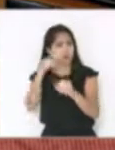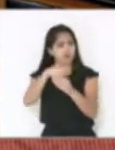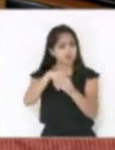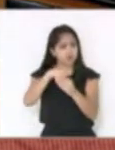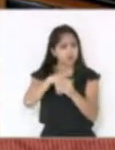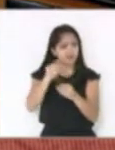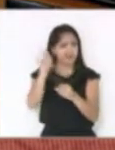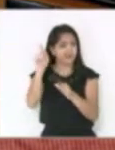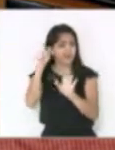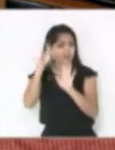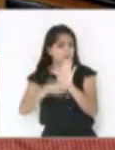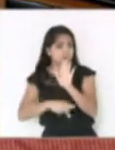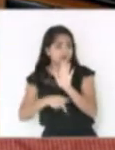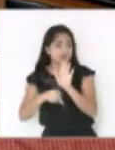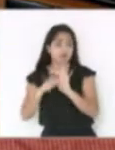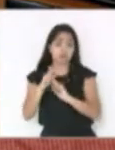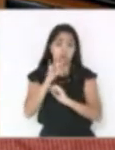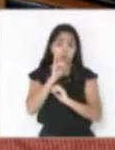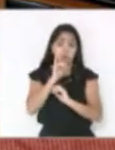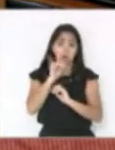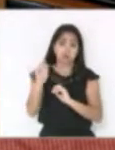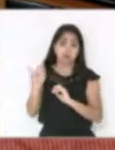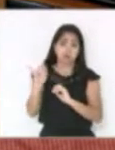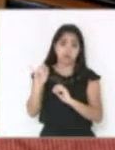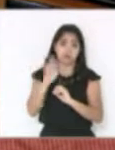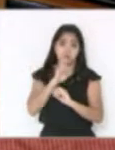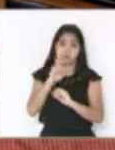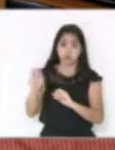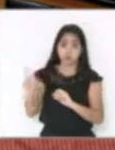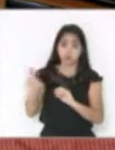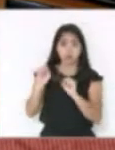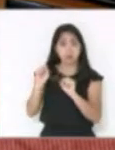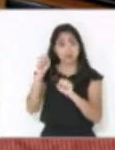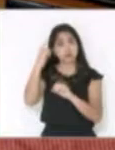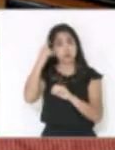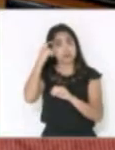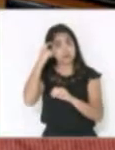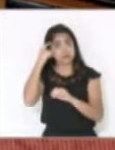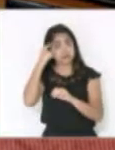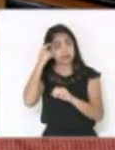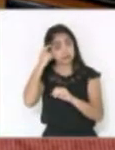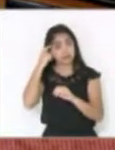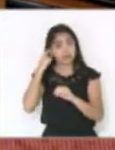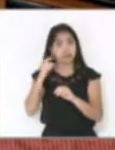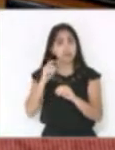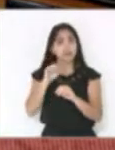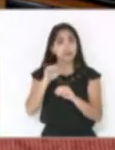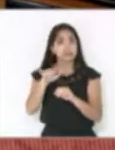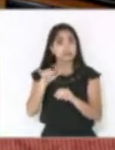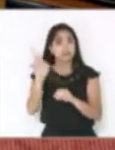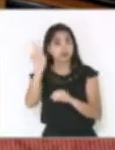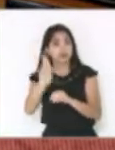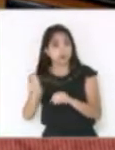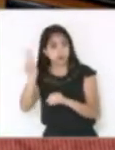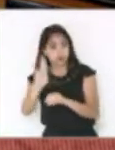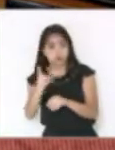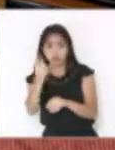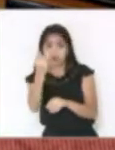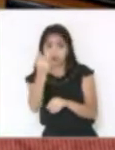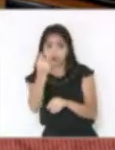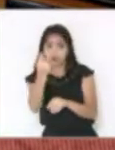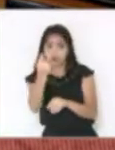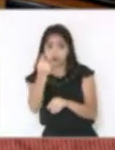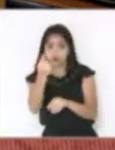aquele projeto, eu disse, deputado Mauro, até posso pensar se vocês usarem esse dinheiro